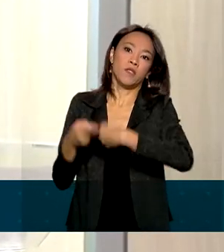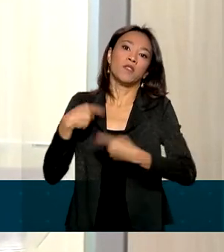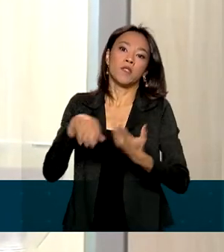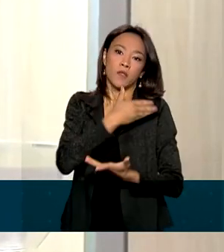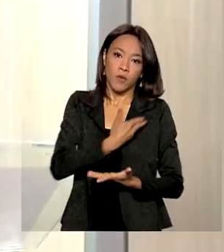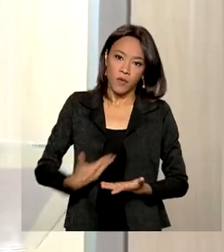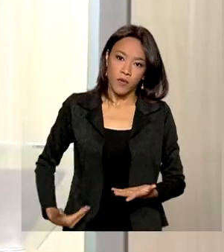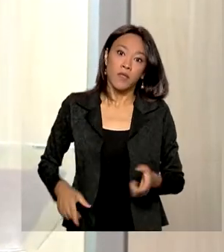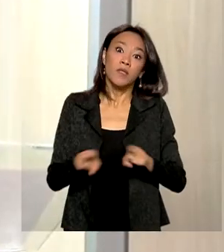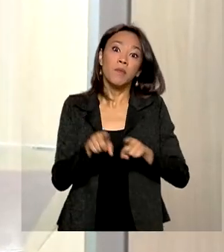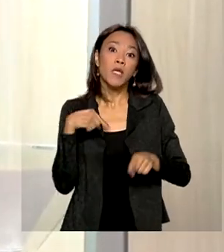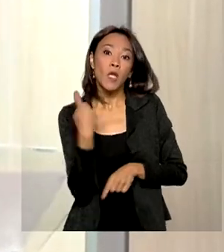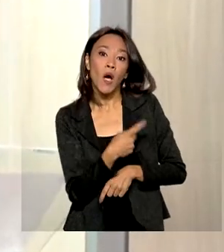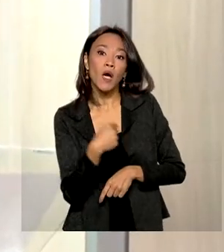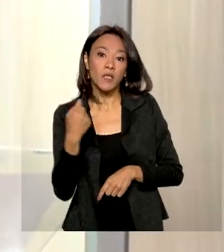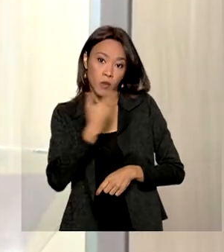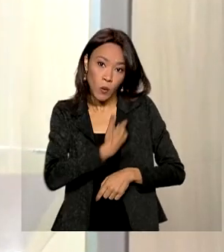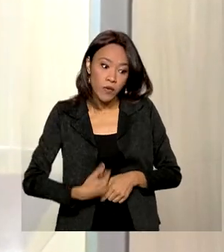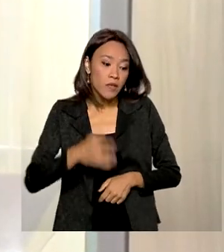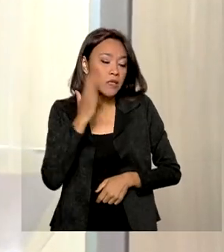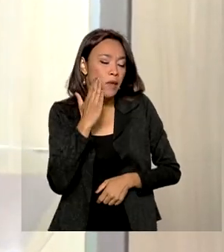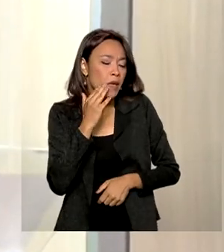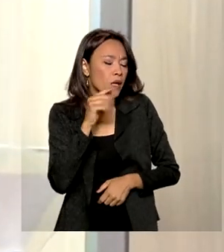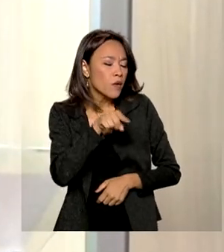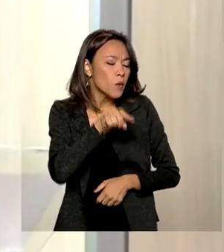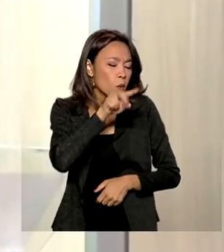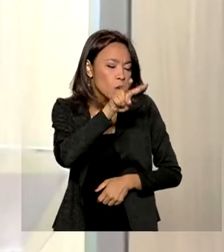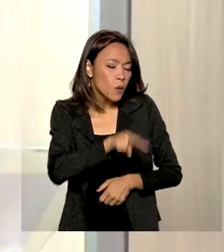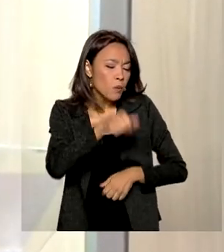nós vamos poder fazer com as informações que nós vamos receber.